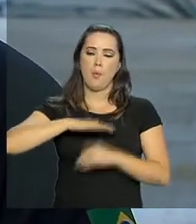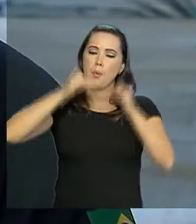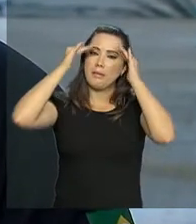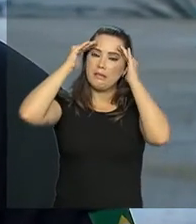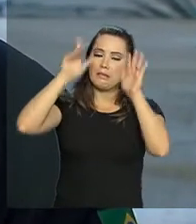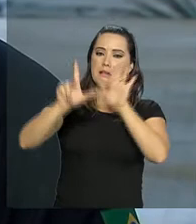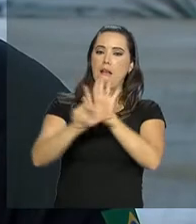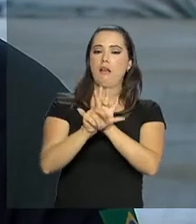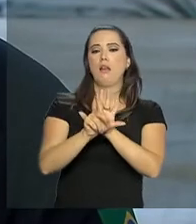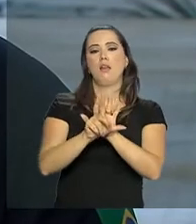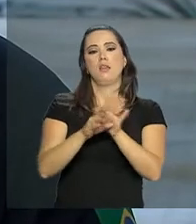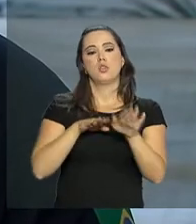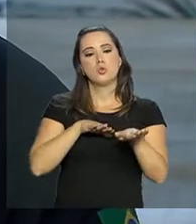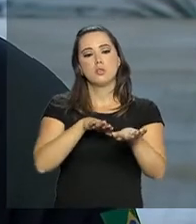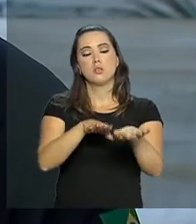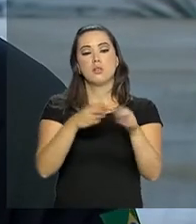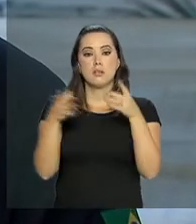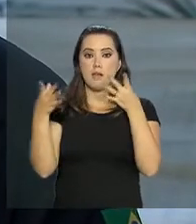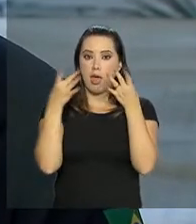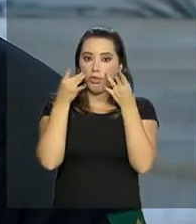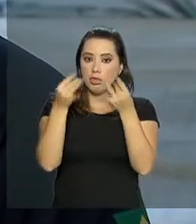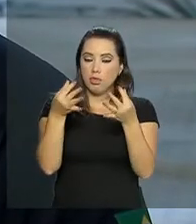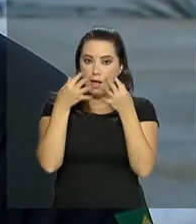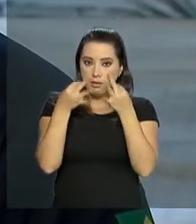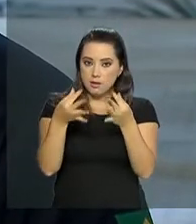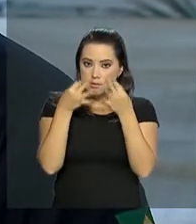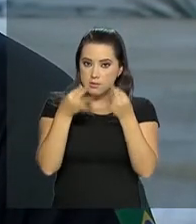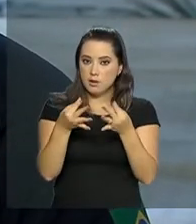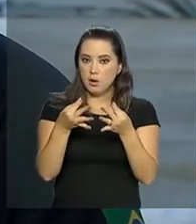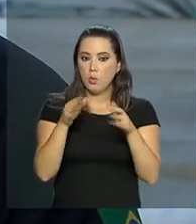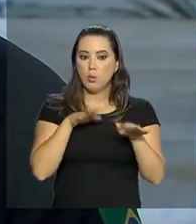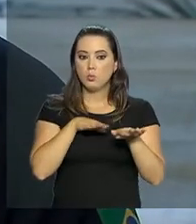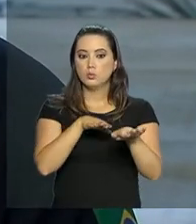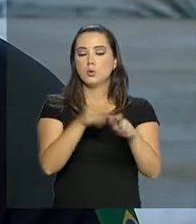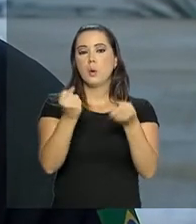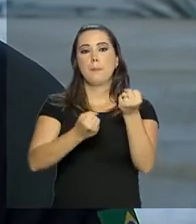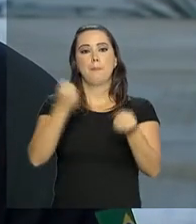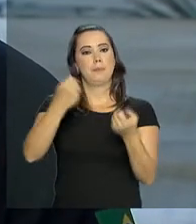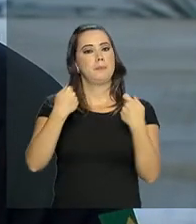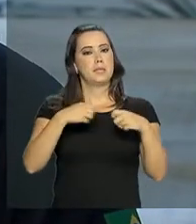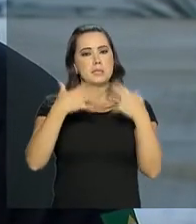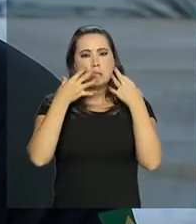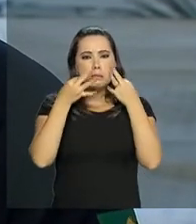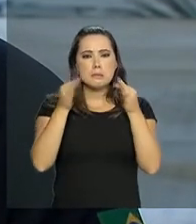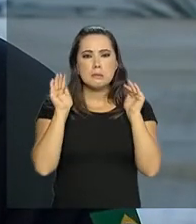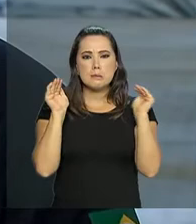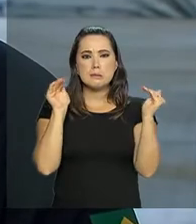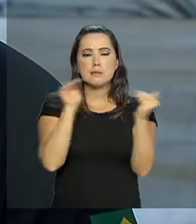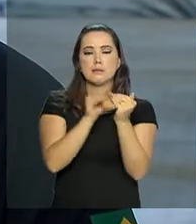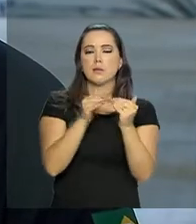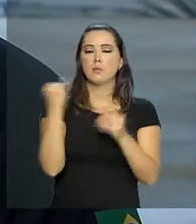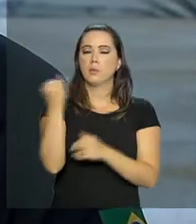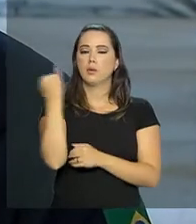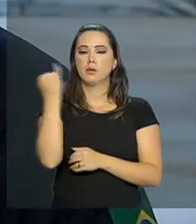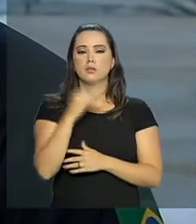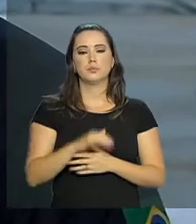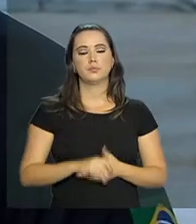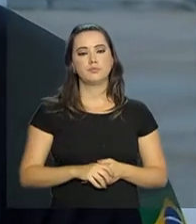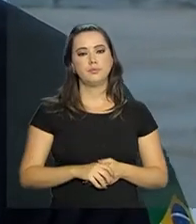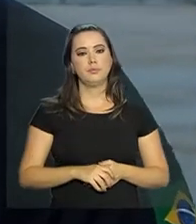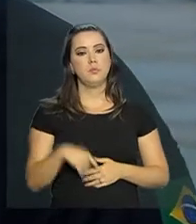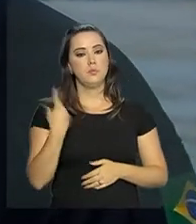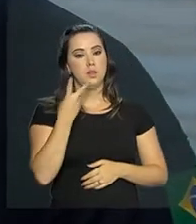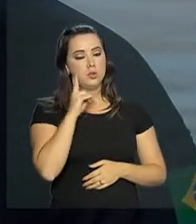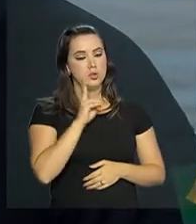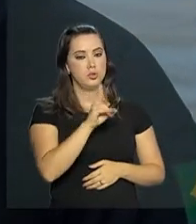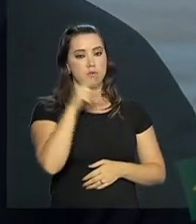as regras de trânsito e prestando atenção no trânsito, no ato de dirigir, que é um ato que necessita de um foco, de uma atenção muito grande. Diego, a gente está